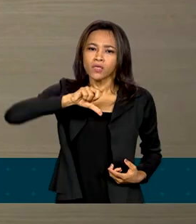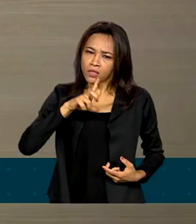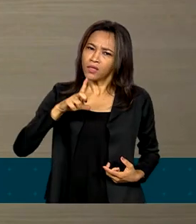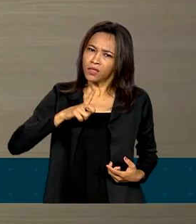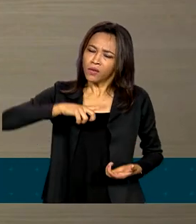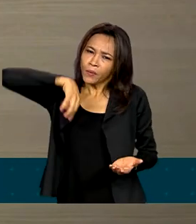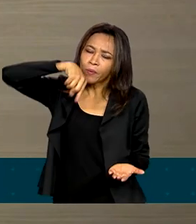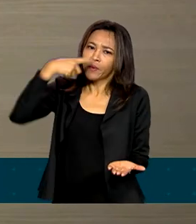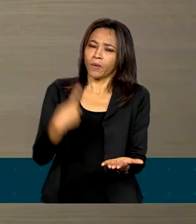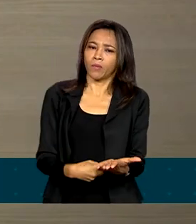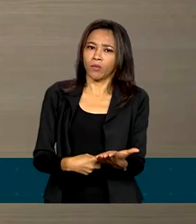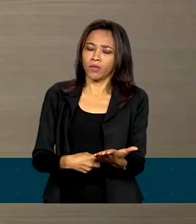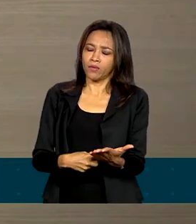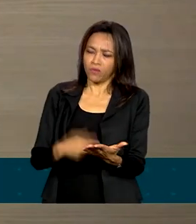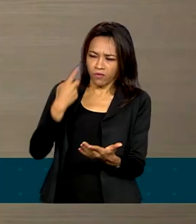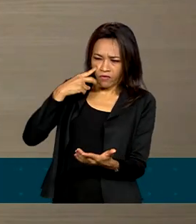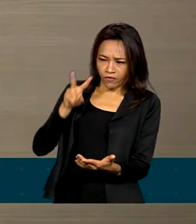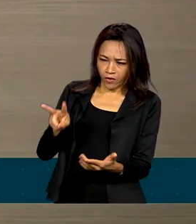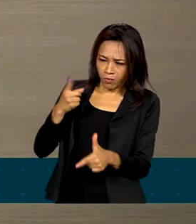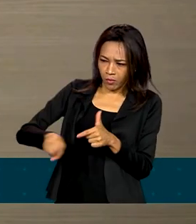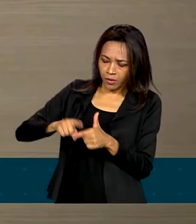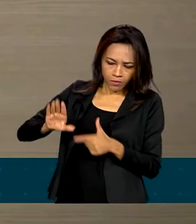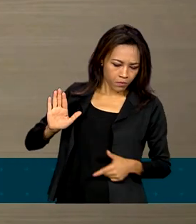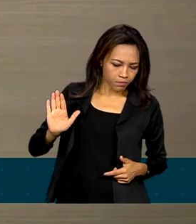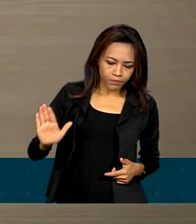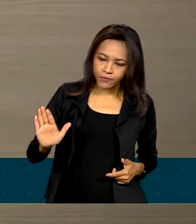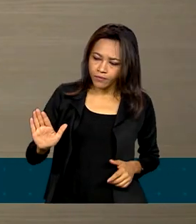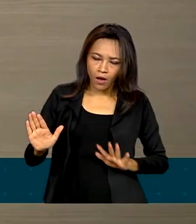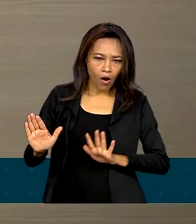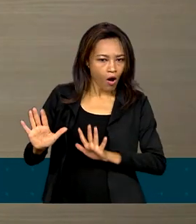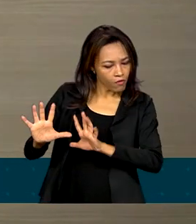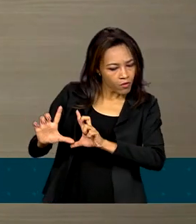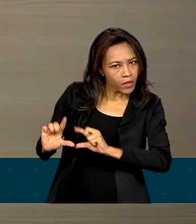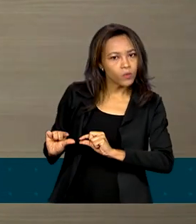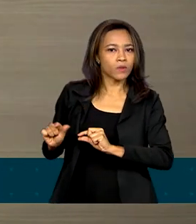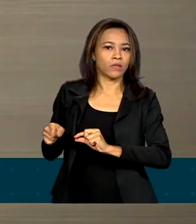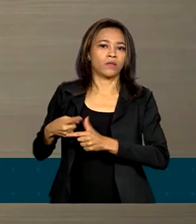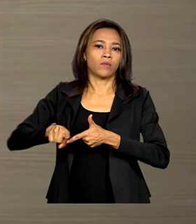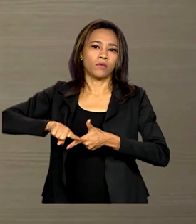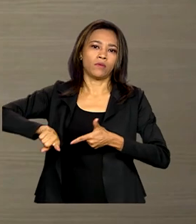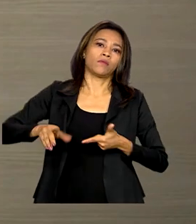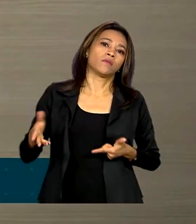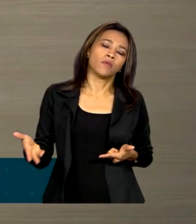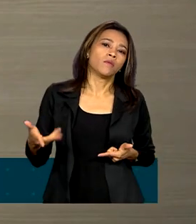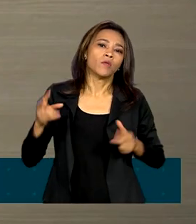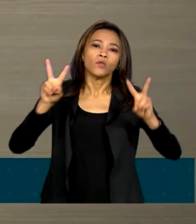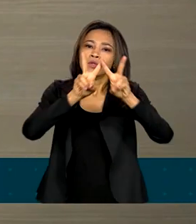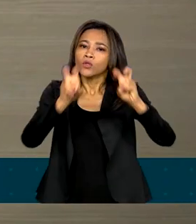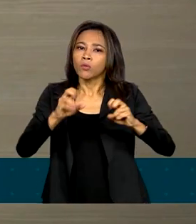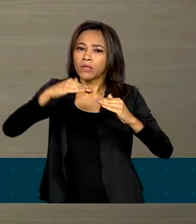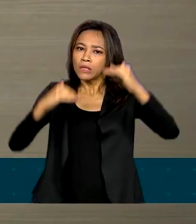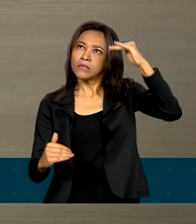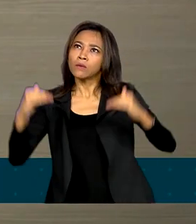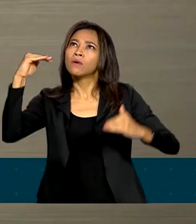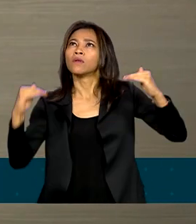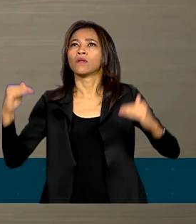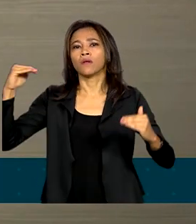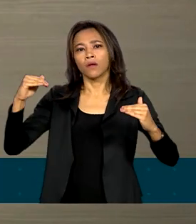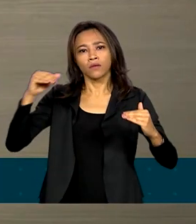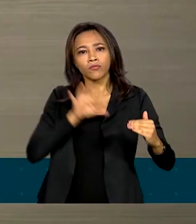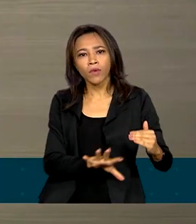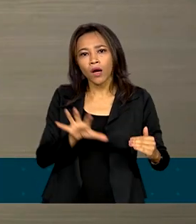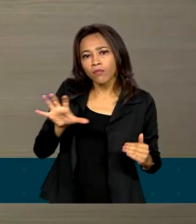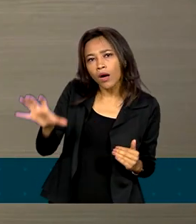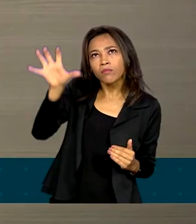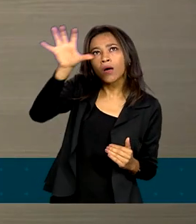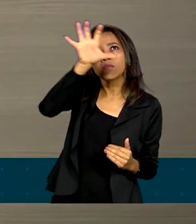de frear o problema e passar a atuar para diminuir o problema, seja das desigualdades regionais, seja da